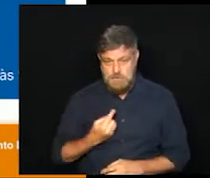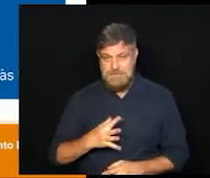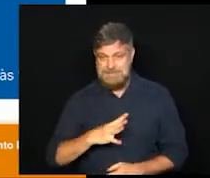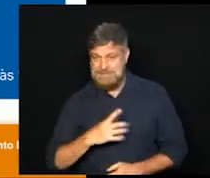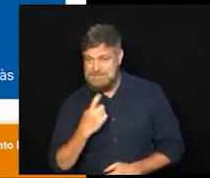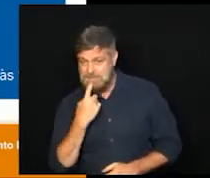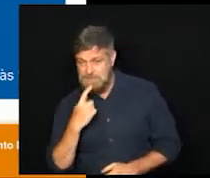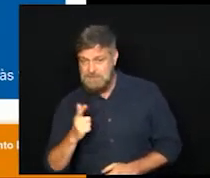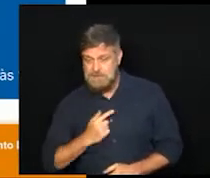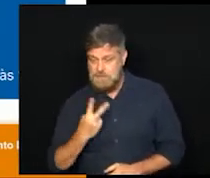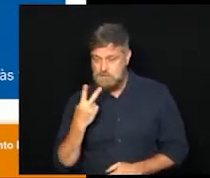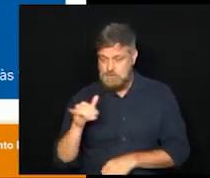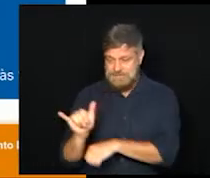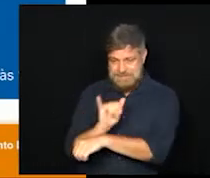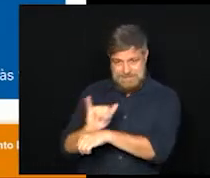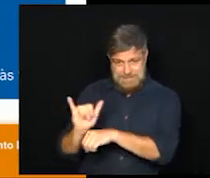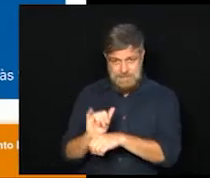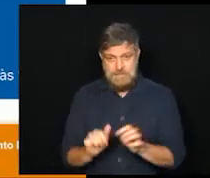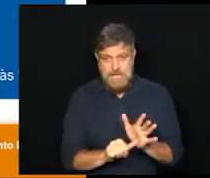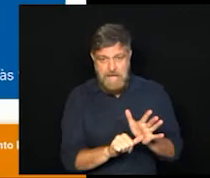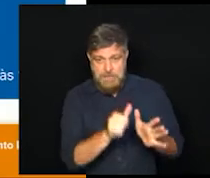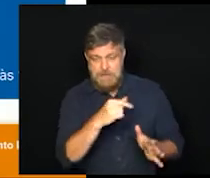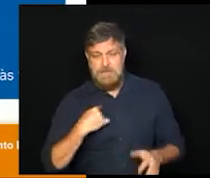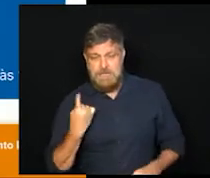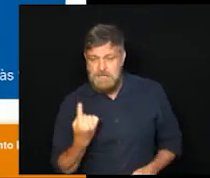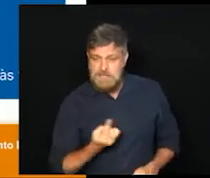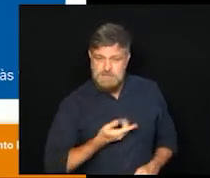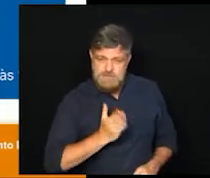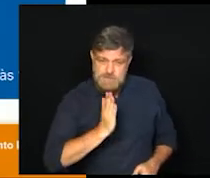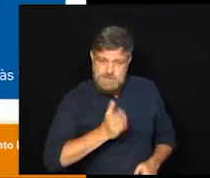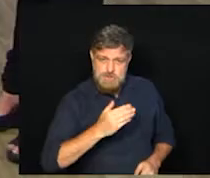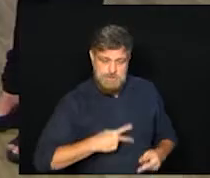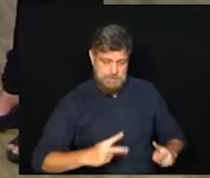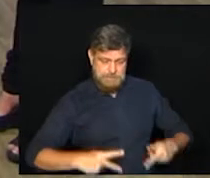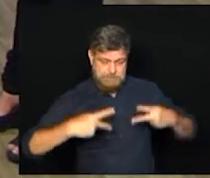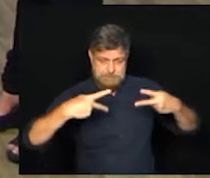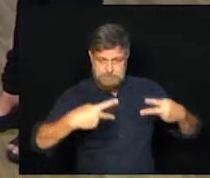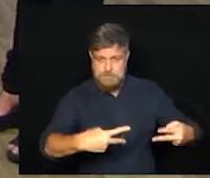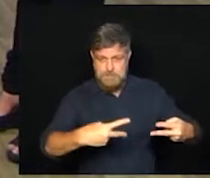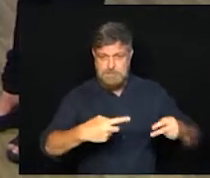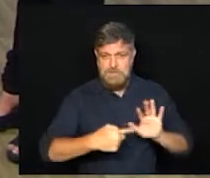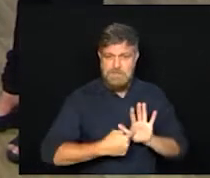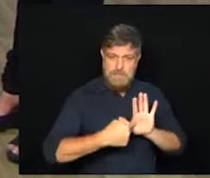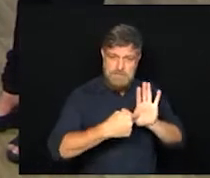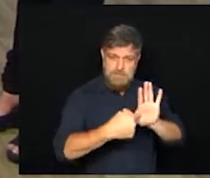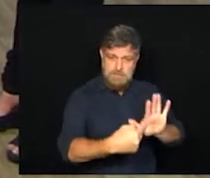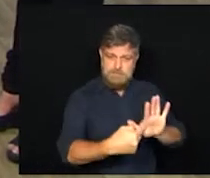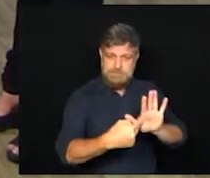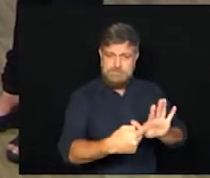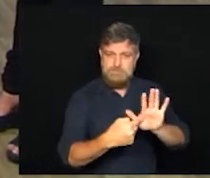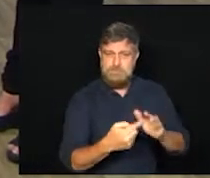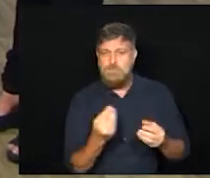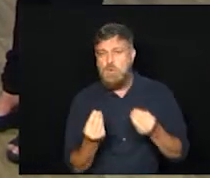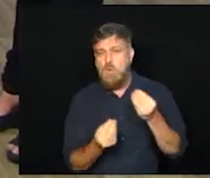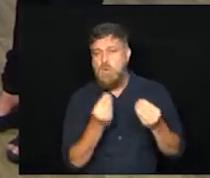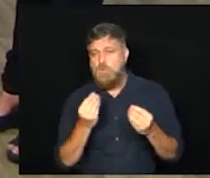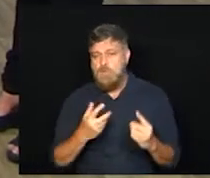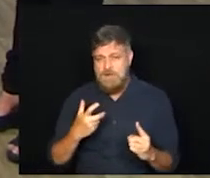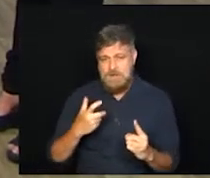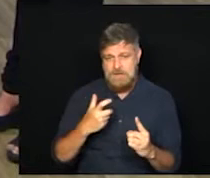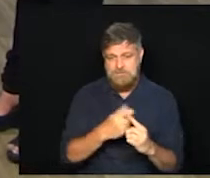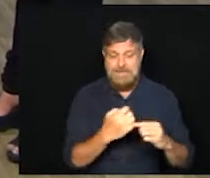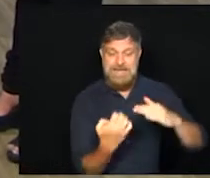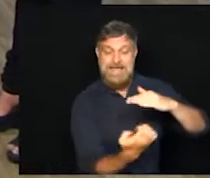iniciativas. A primeira, que a gente inclusive já fez o link na semana passada, mostrando como é a vacinação nas